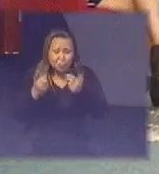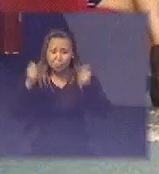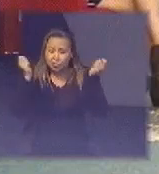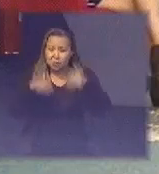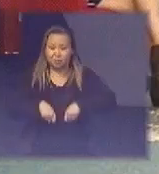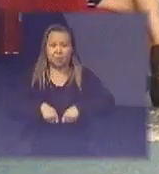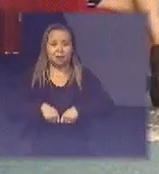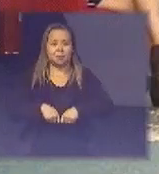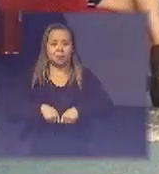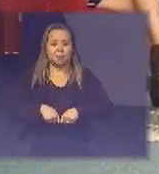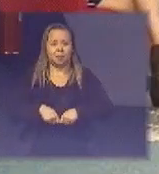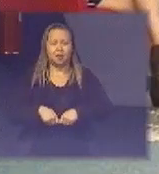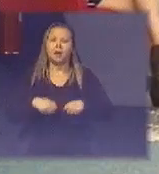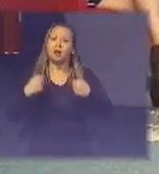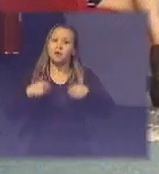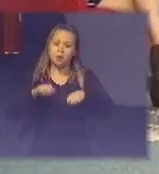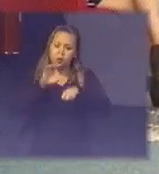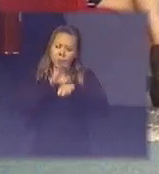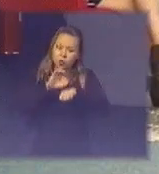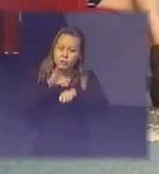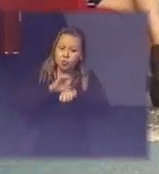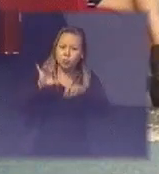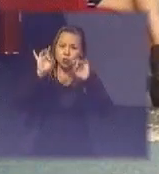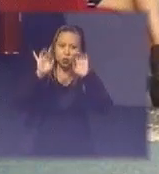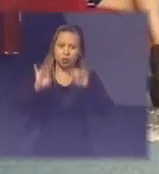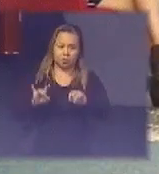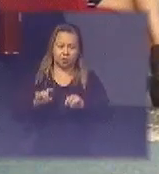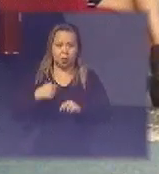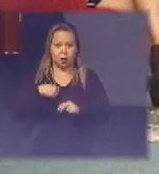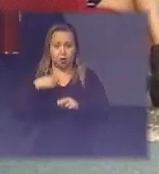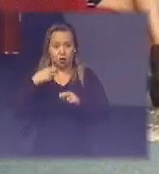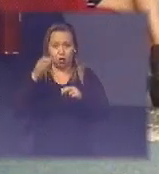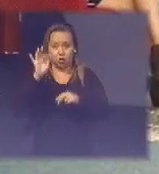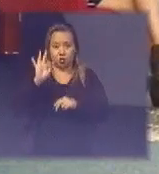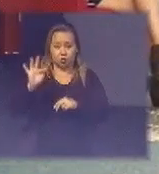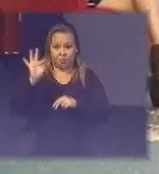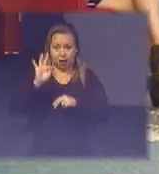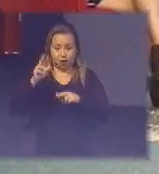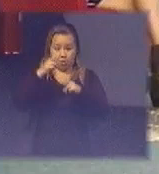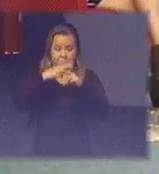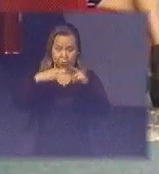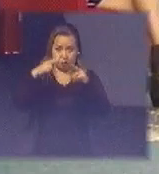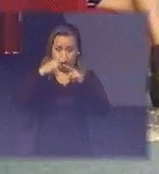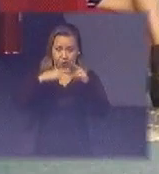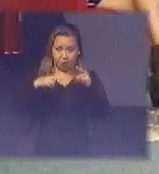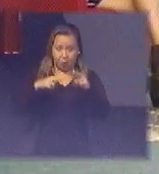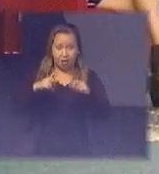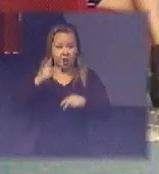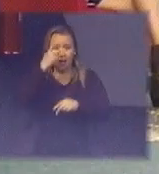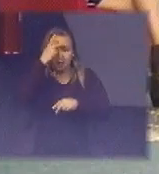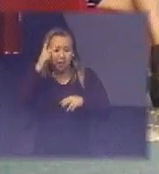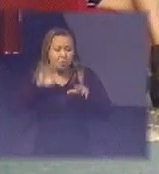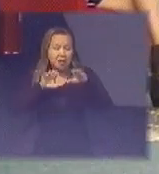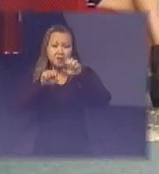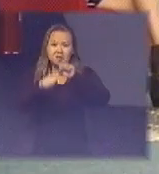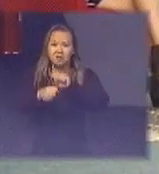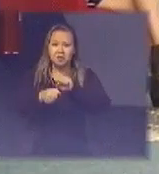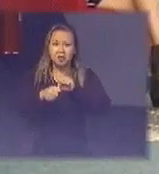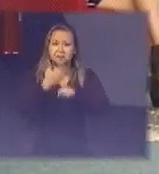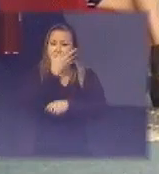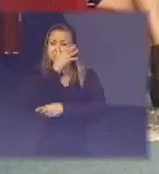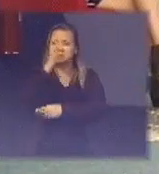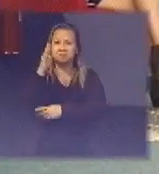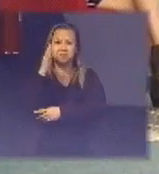específicos eu sou da faculdade de tecnologia aqui da UNB as pessoas saem formadas em engenharia civil engenharia ambiental mas não sabem